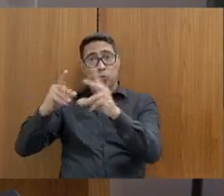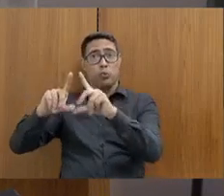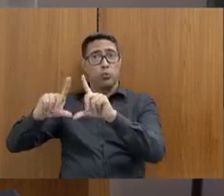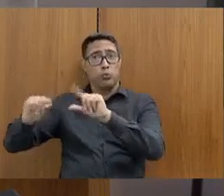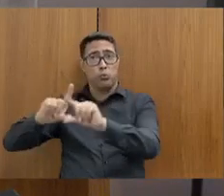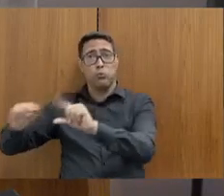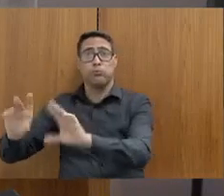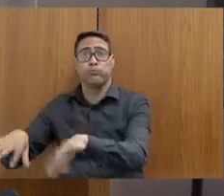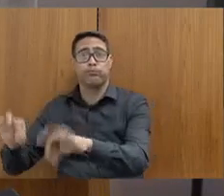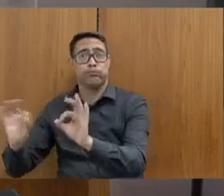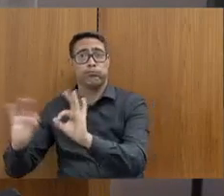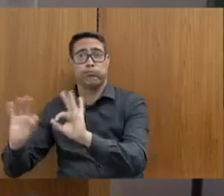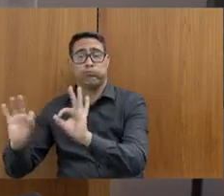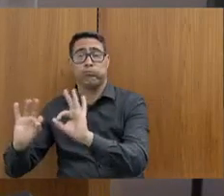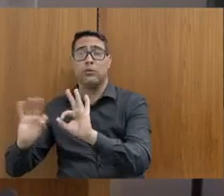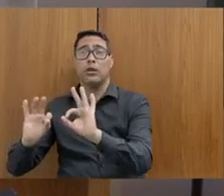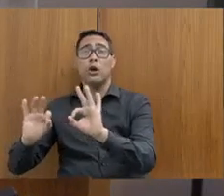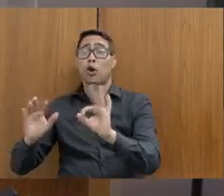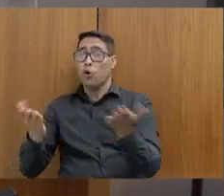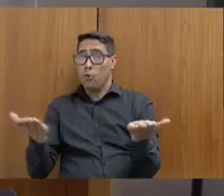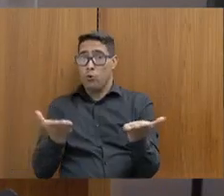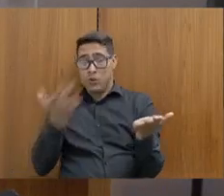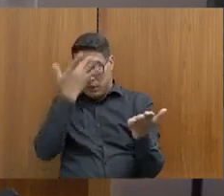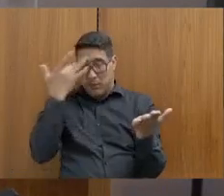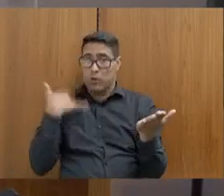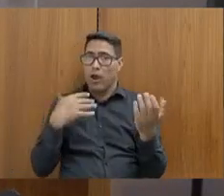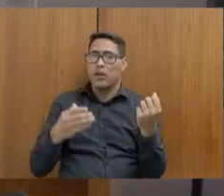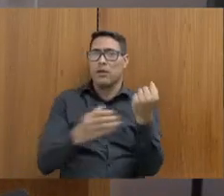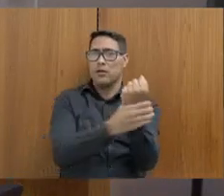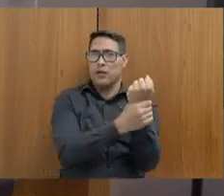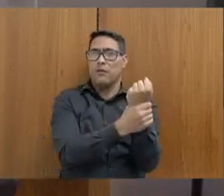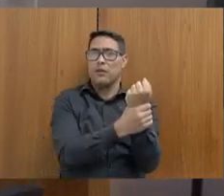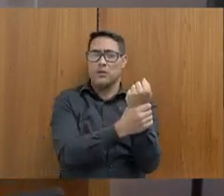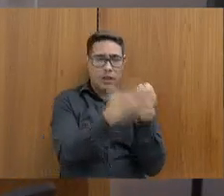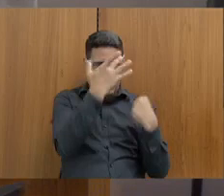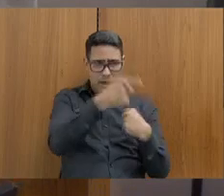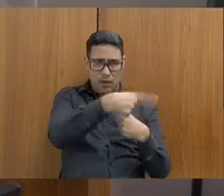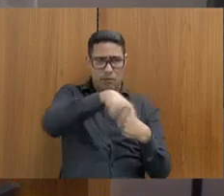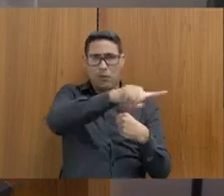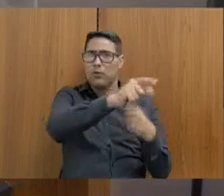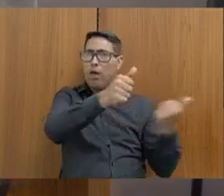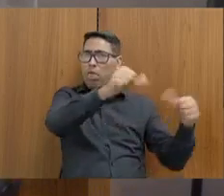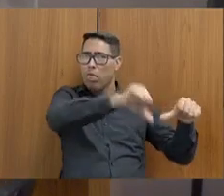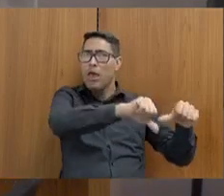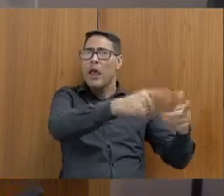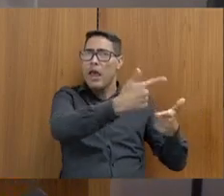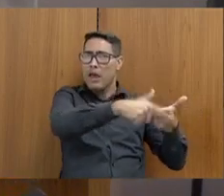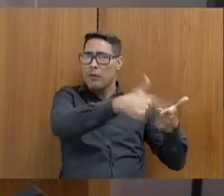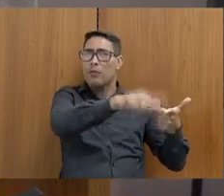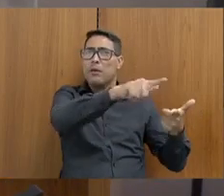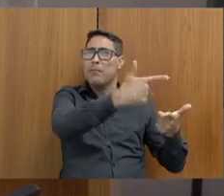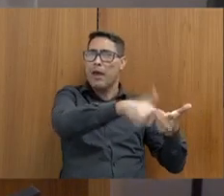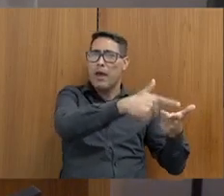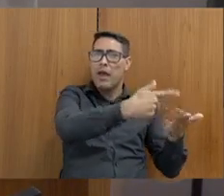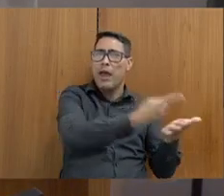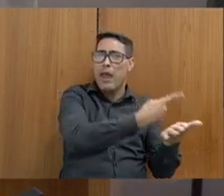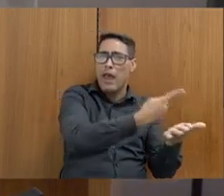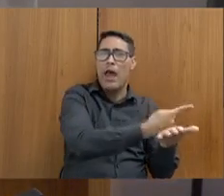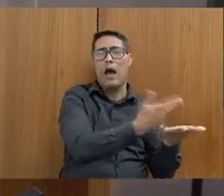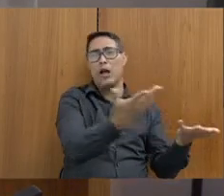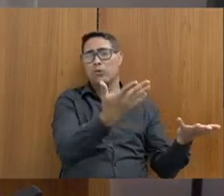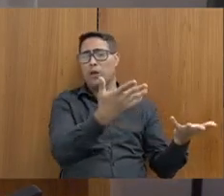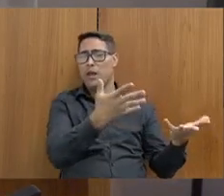defende mais as pessoas que hoje aqui praticam atos que são considerados, talvez, possam ser